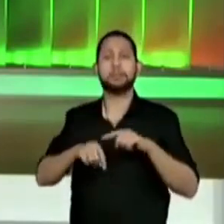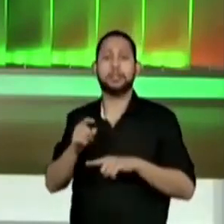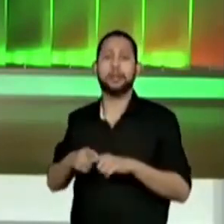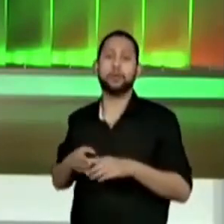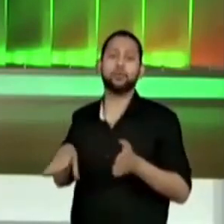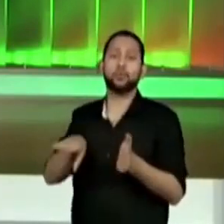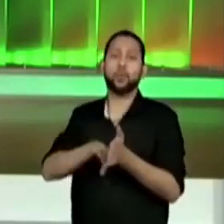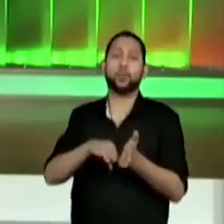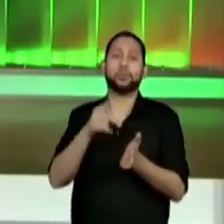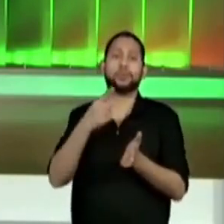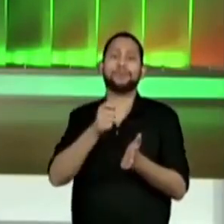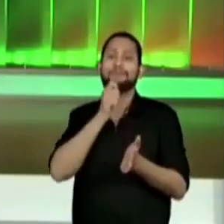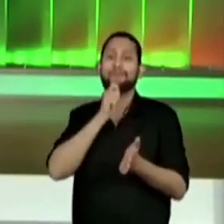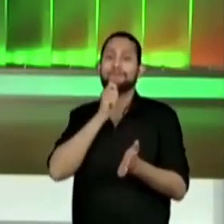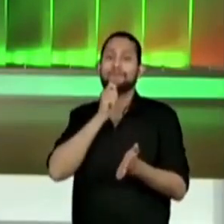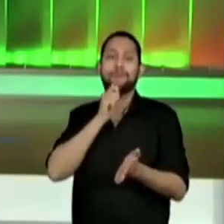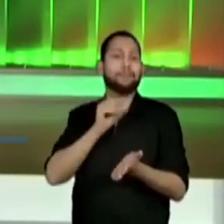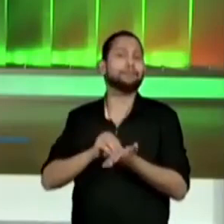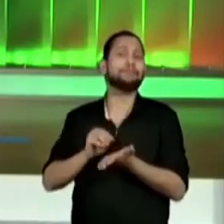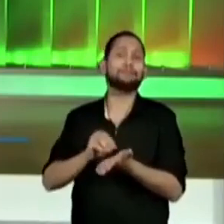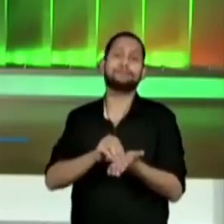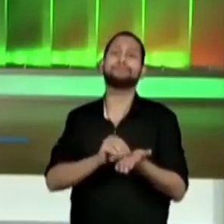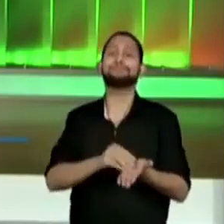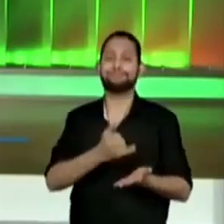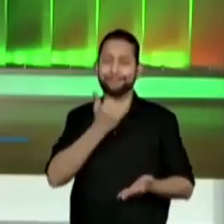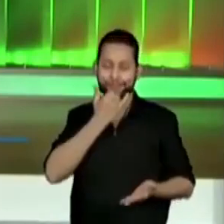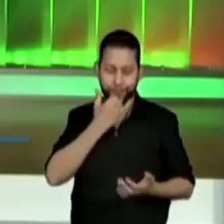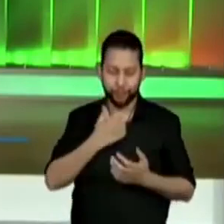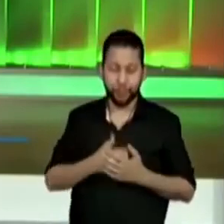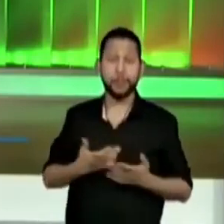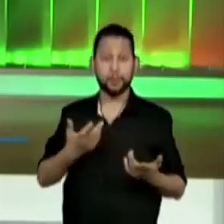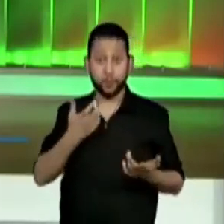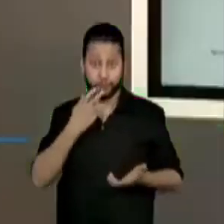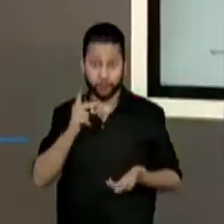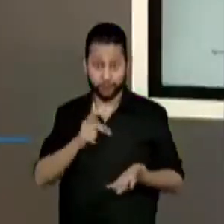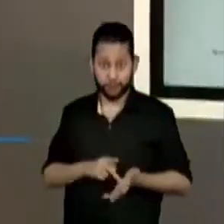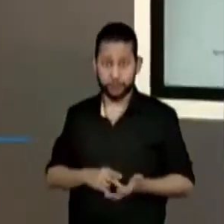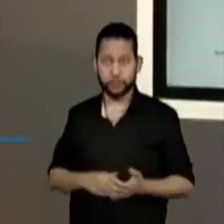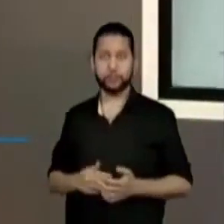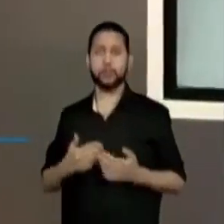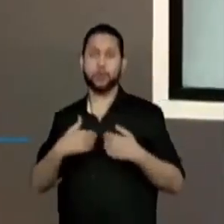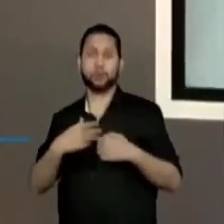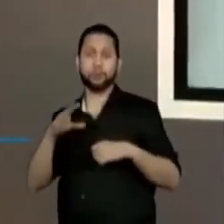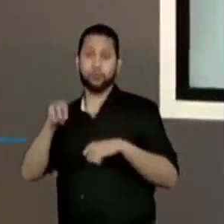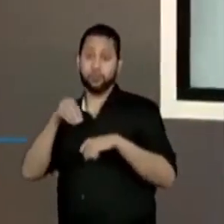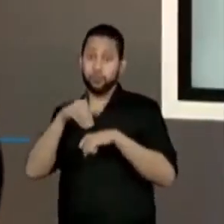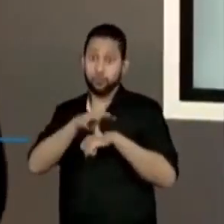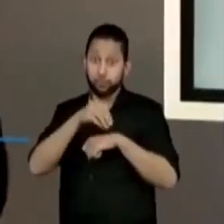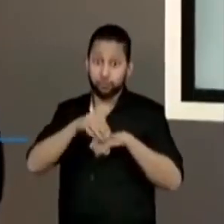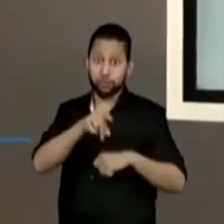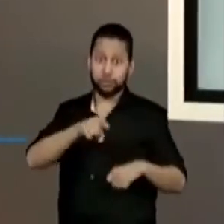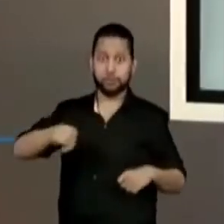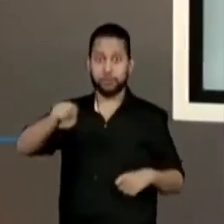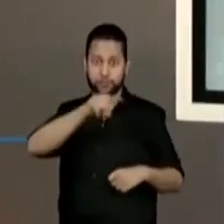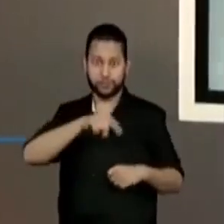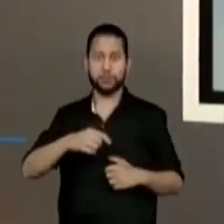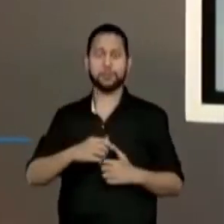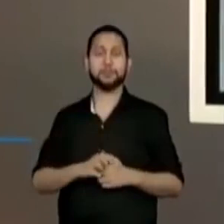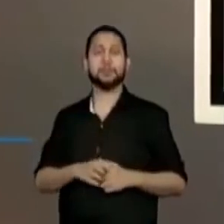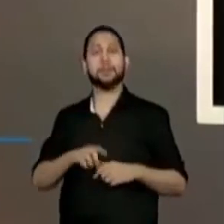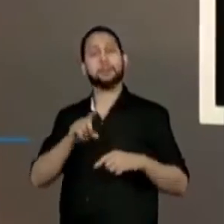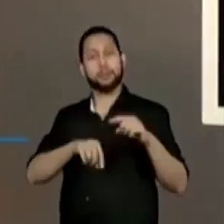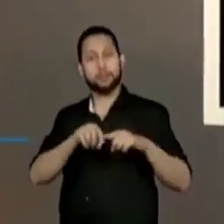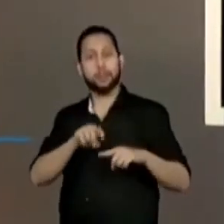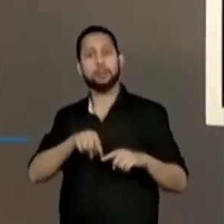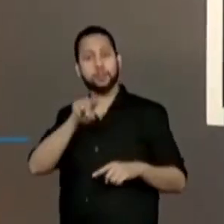Não chegou material ainda em todas as localidades. Mas eu venho aqui, vou voltar aqui, eu venho dar uma dica para vocês. O material você